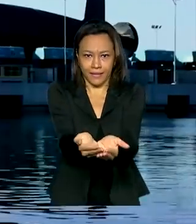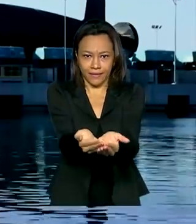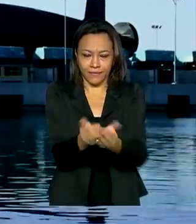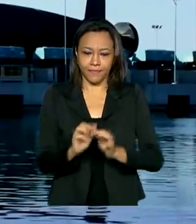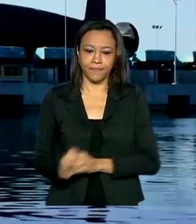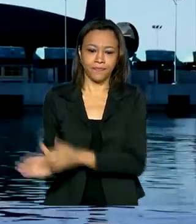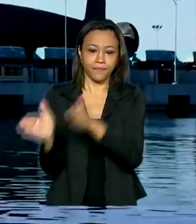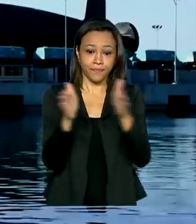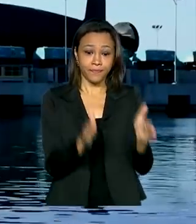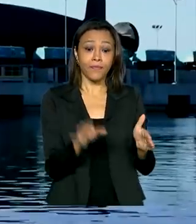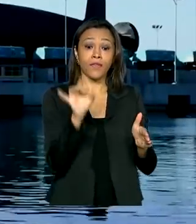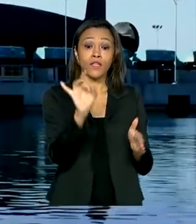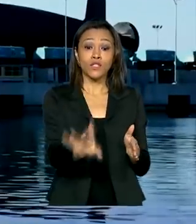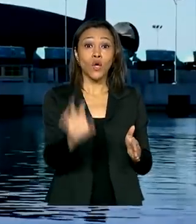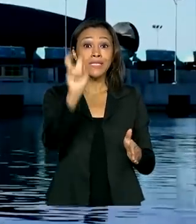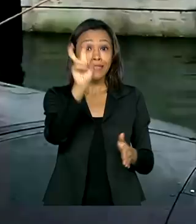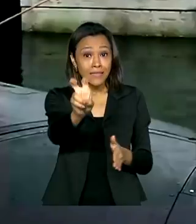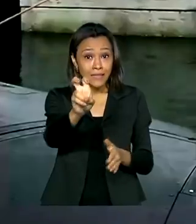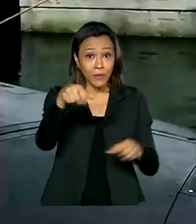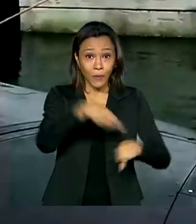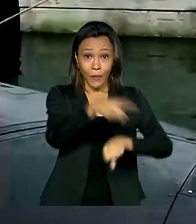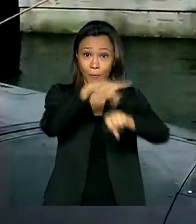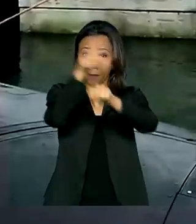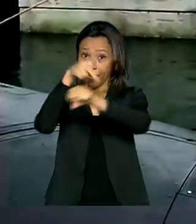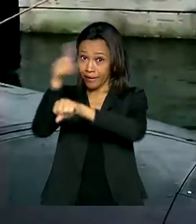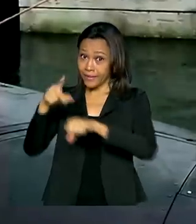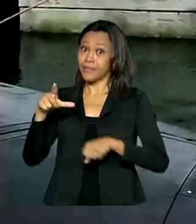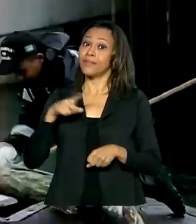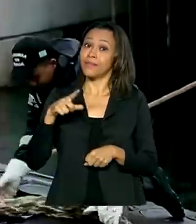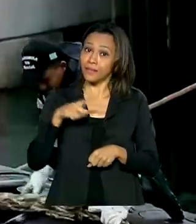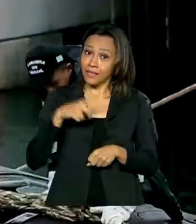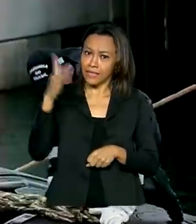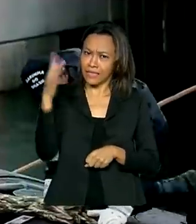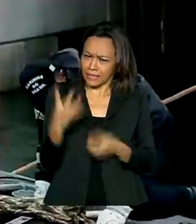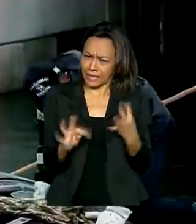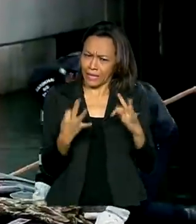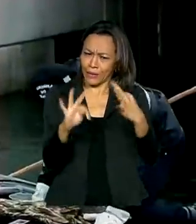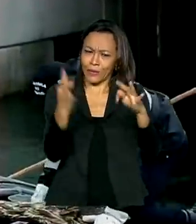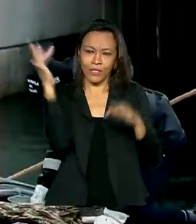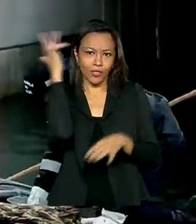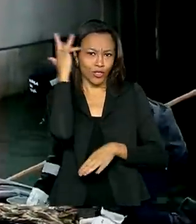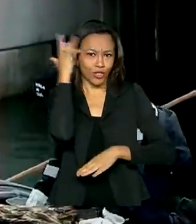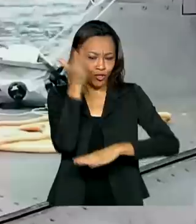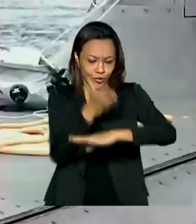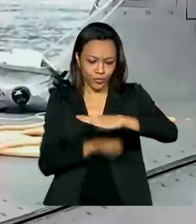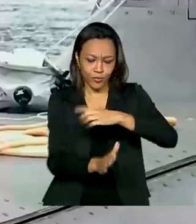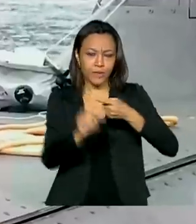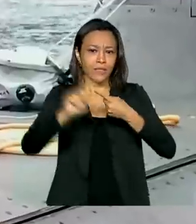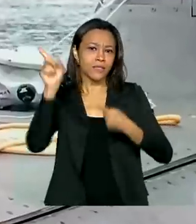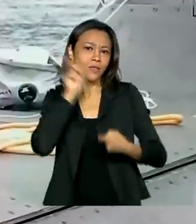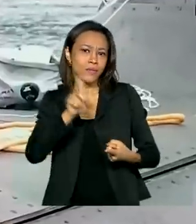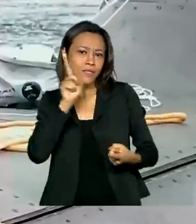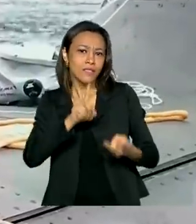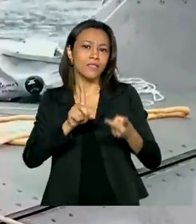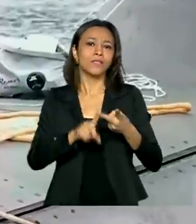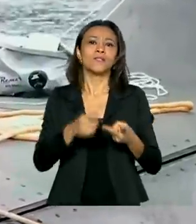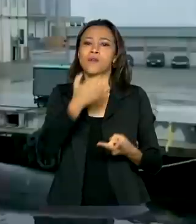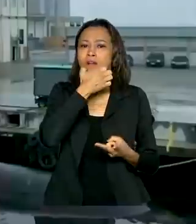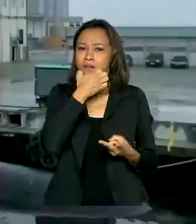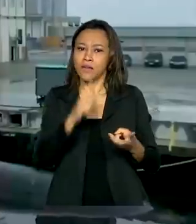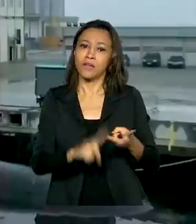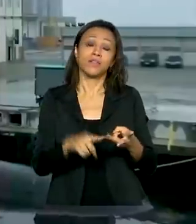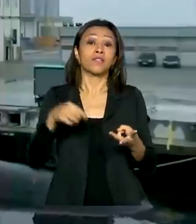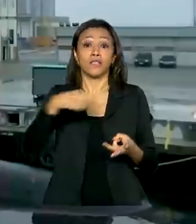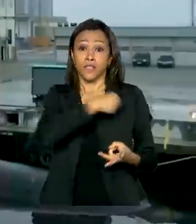Atualmente, apenas cinco países detêm a tecnologia de submarino nuclear. Estados Unidos, Reino Unido, China,